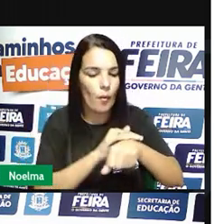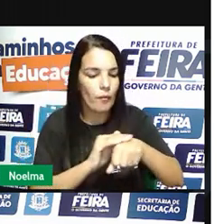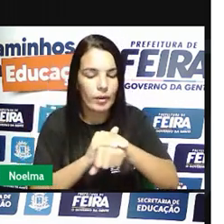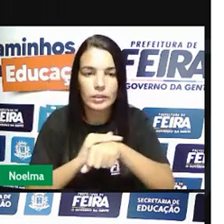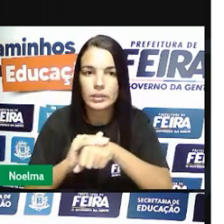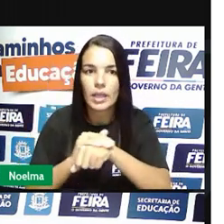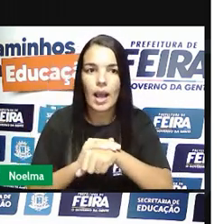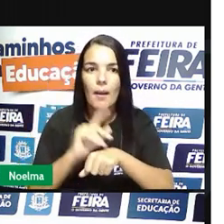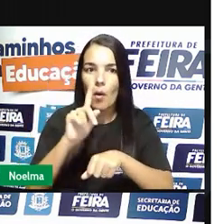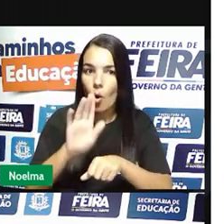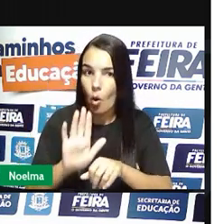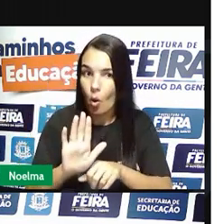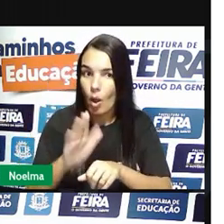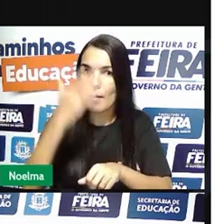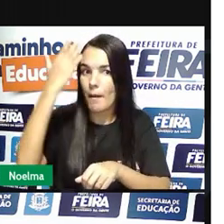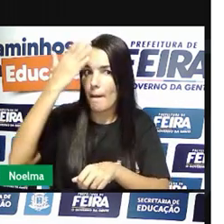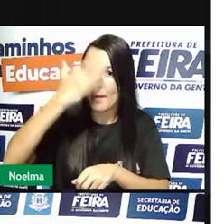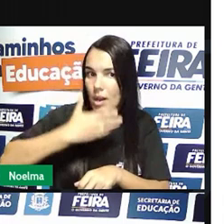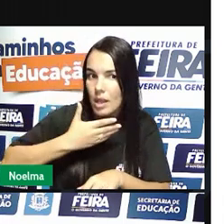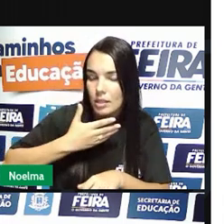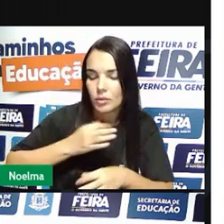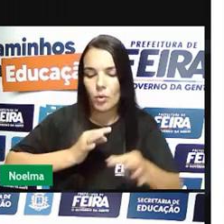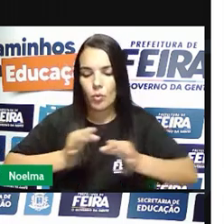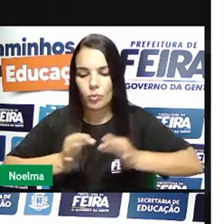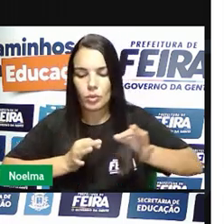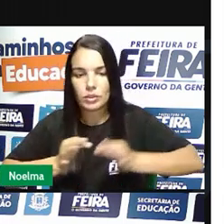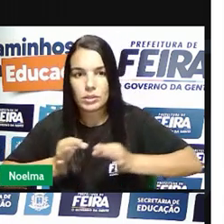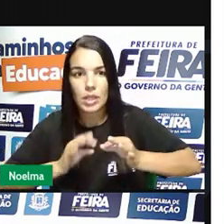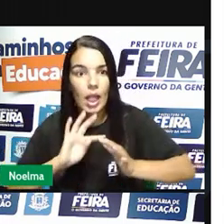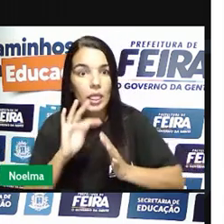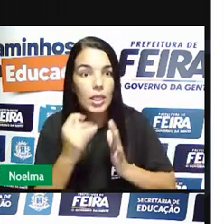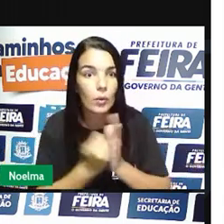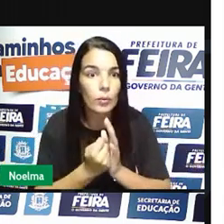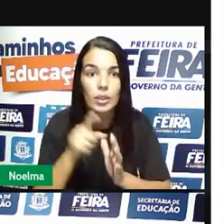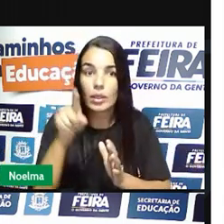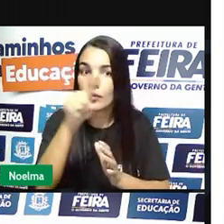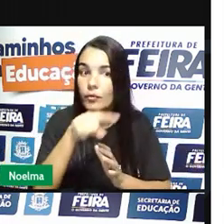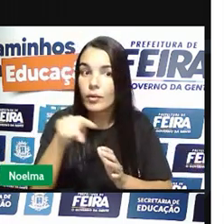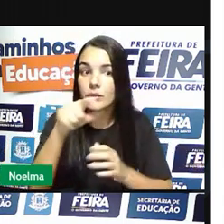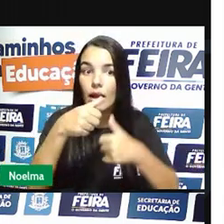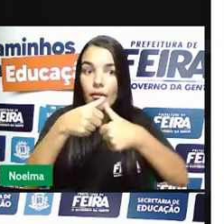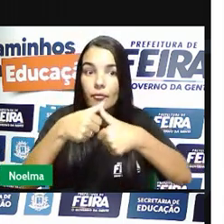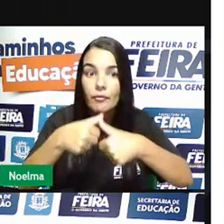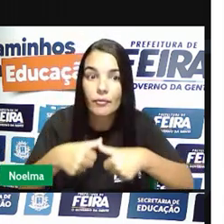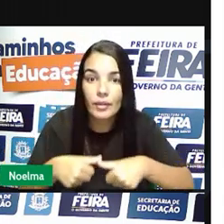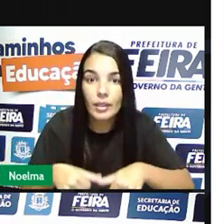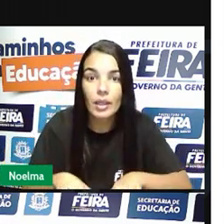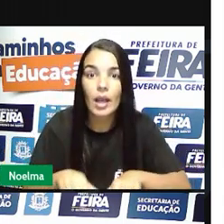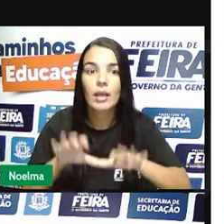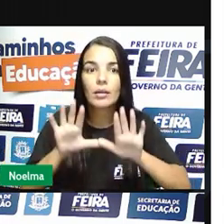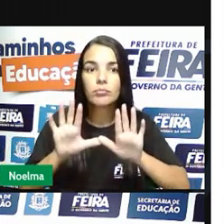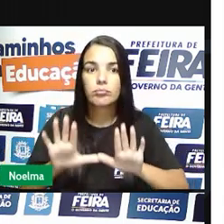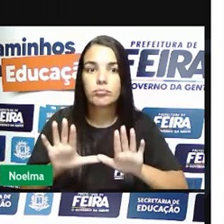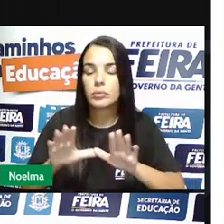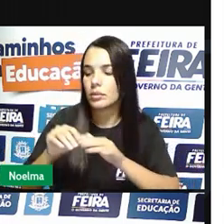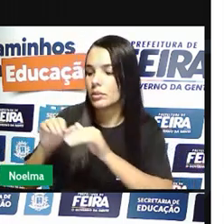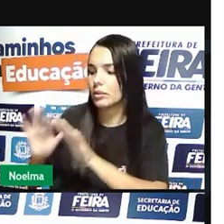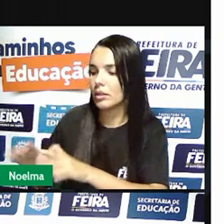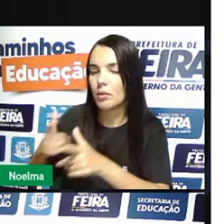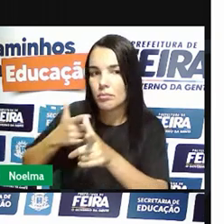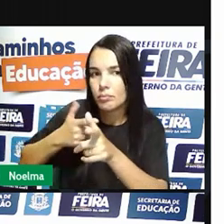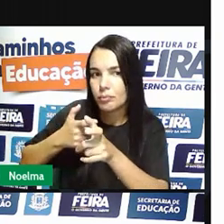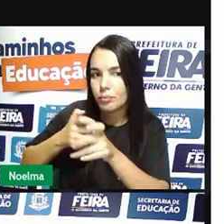prometendo melhorar aí as condições e tal. E os revoltosos, então, eles depõem suas armas e voltam,